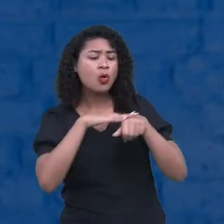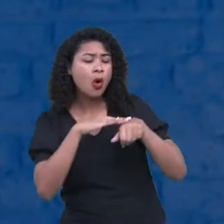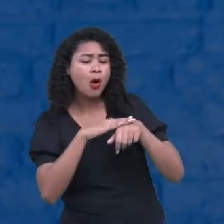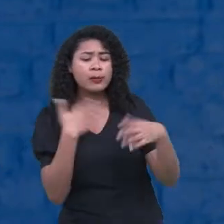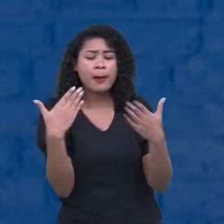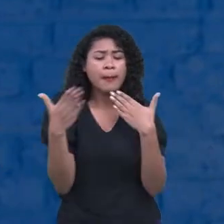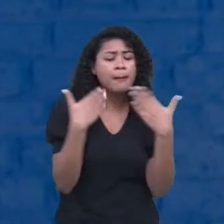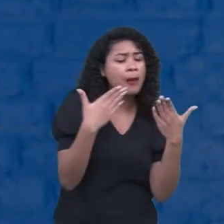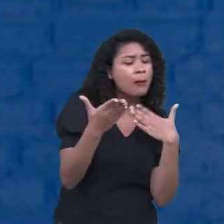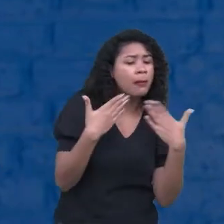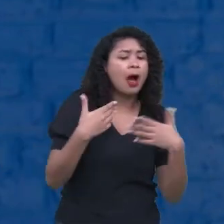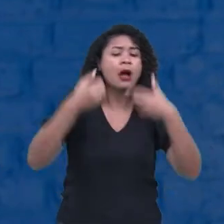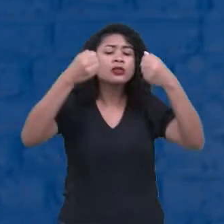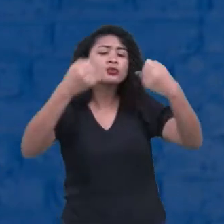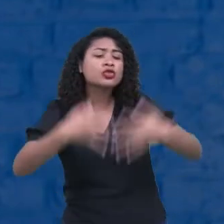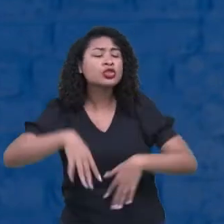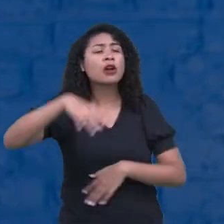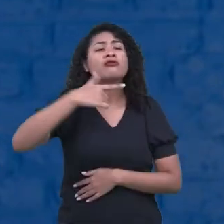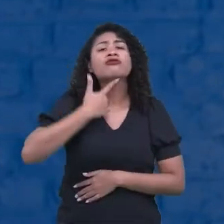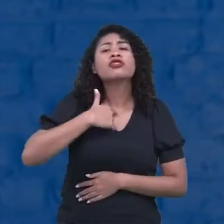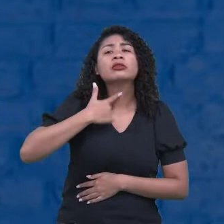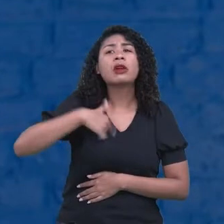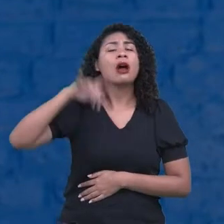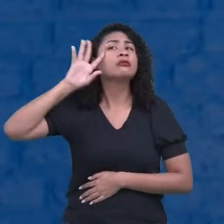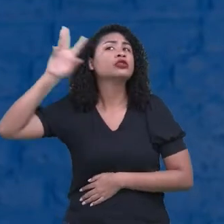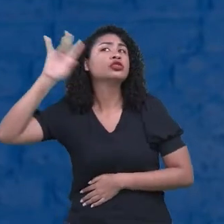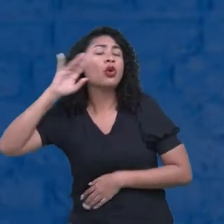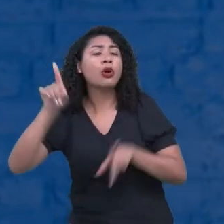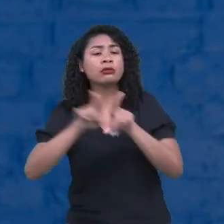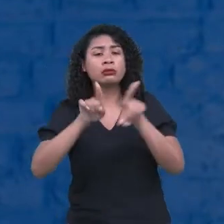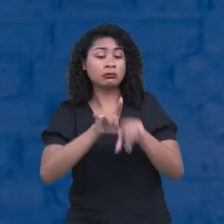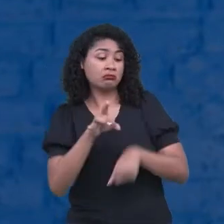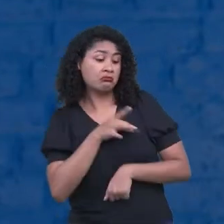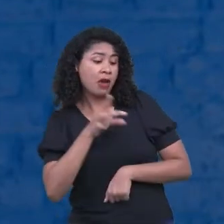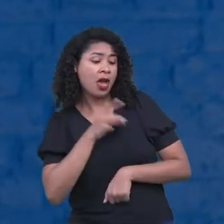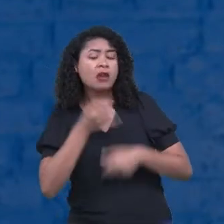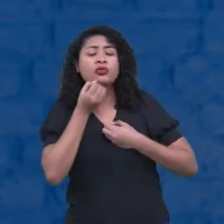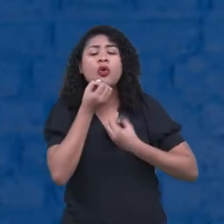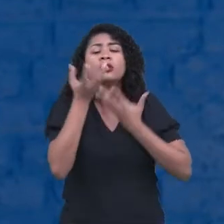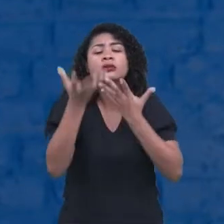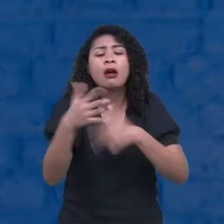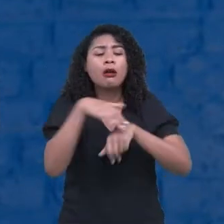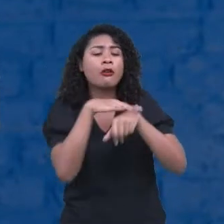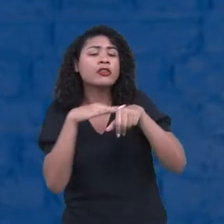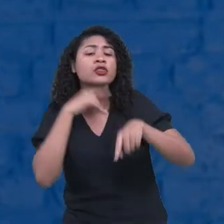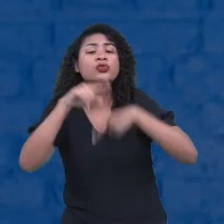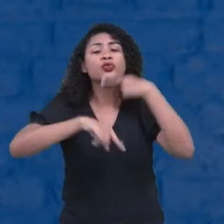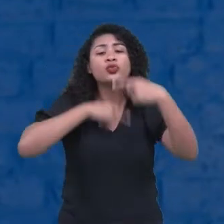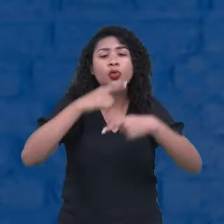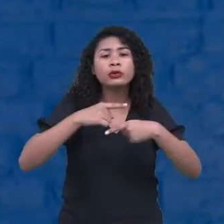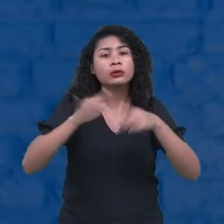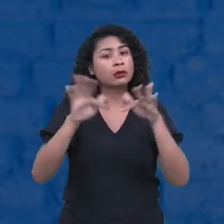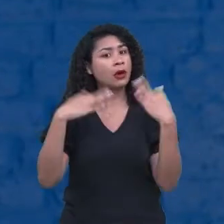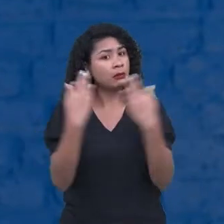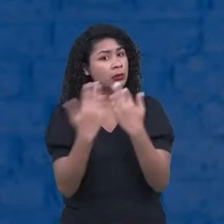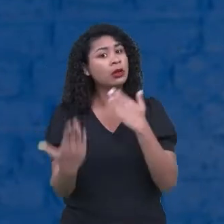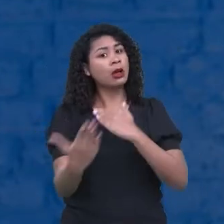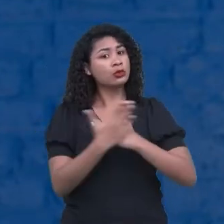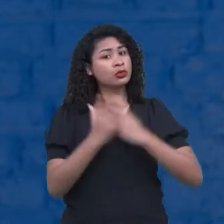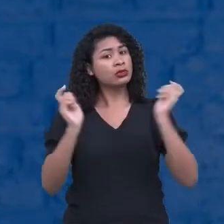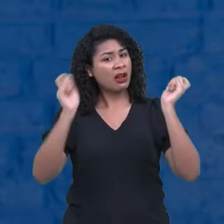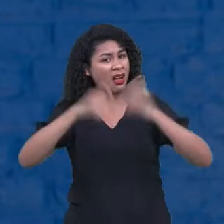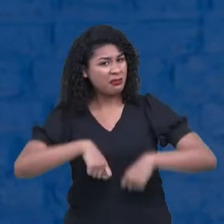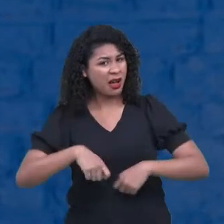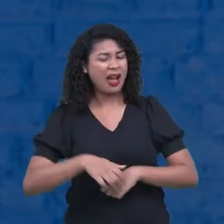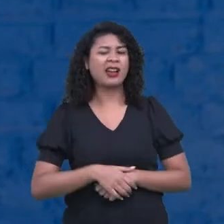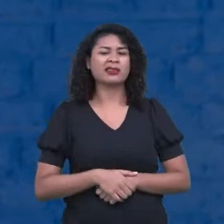Compartilhar os seus anseios. Compartilhar os seus medos, as suas dúvidas. Quem sabe a família também não vai ajudar. Às vezes, quando você se coloca